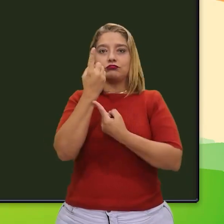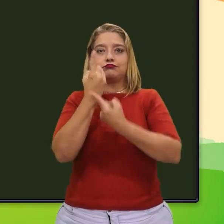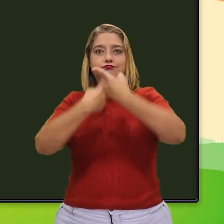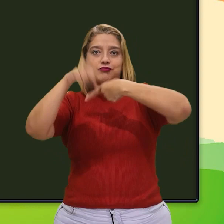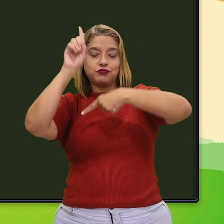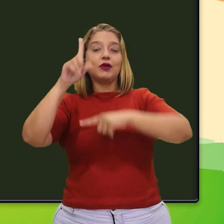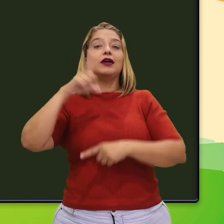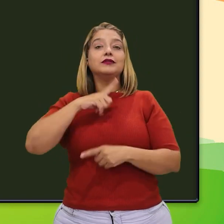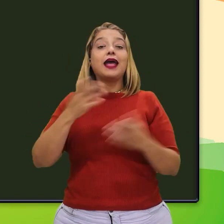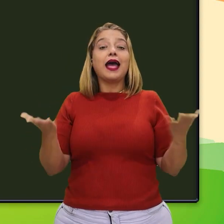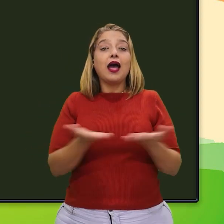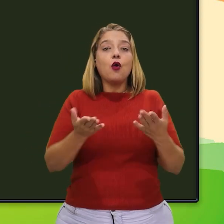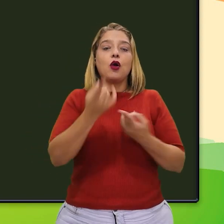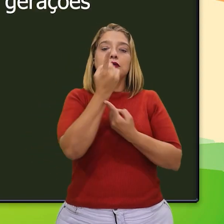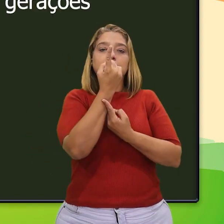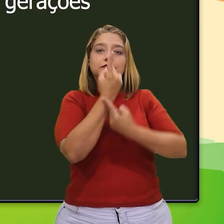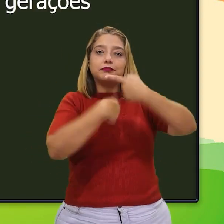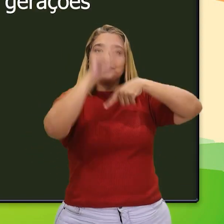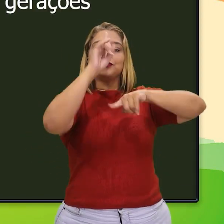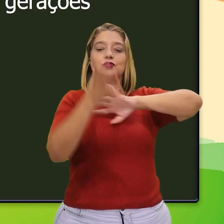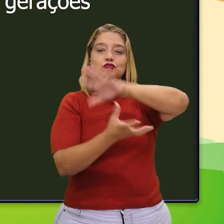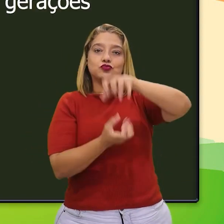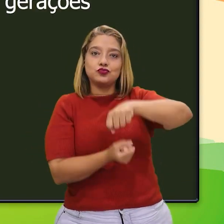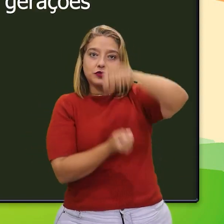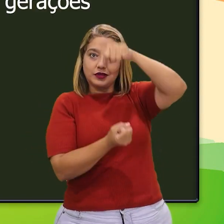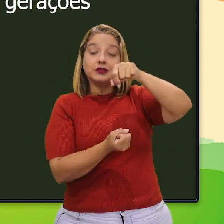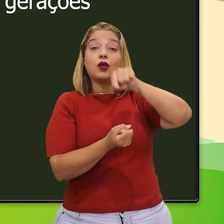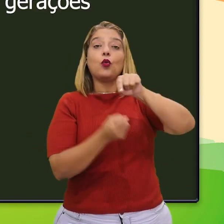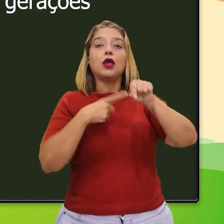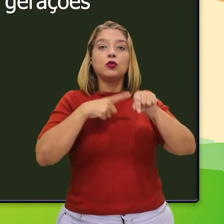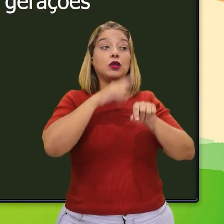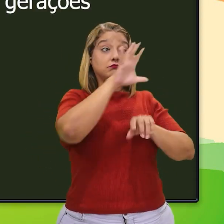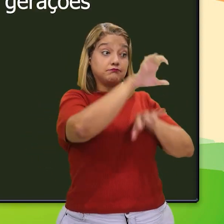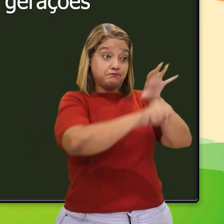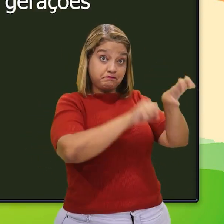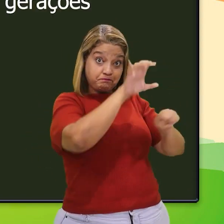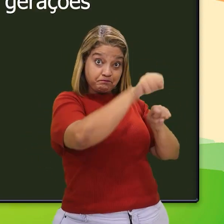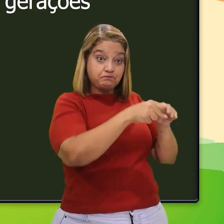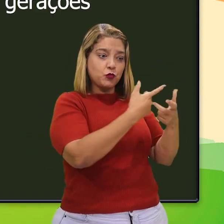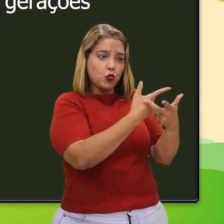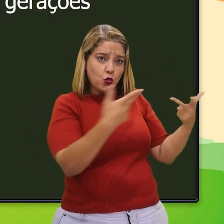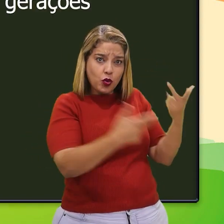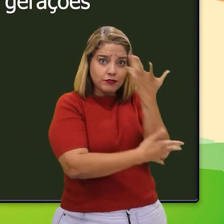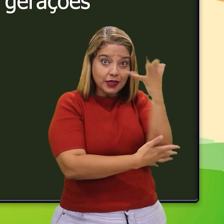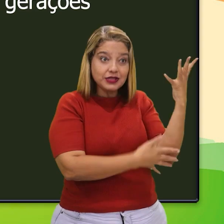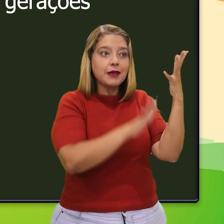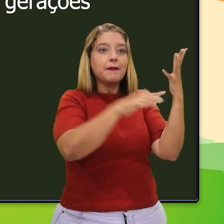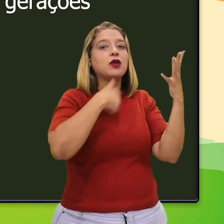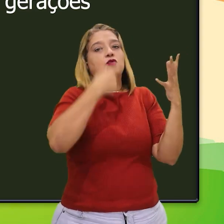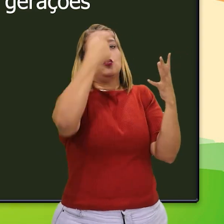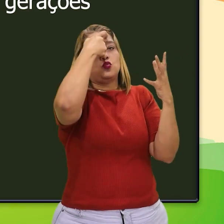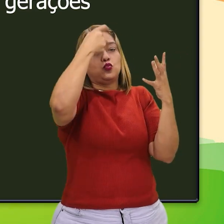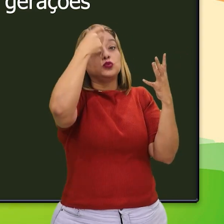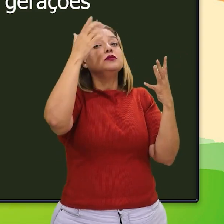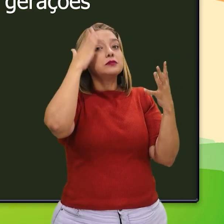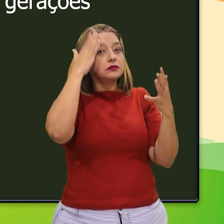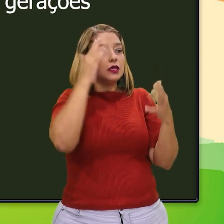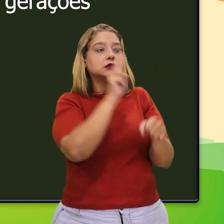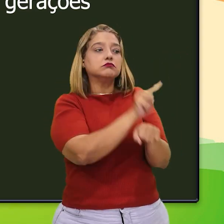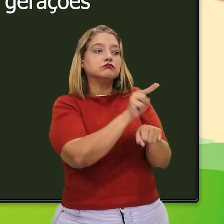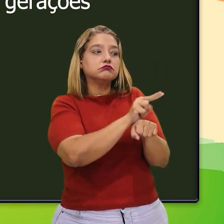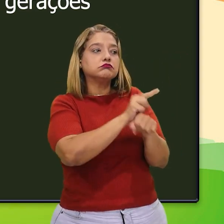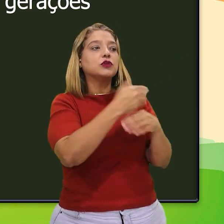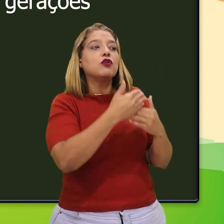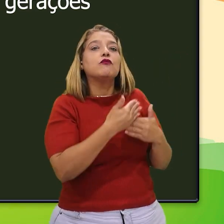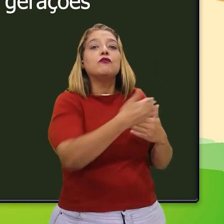termo desenvolvimento sustentável, que é onde eu utilize os recursos naturais de forma consciente para deixar para a sociedade